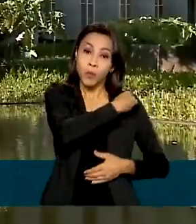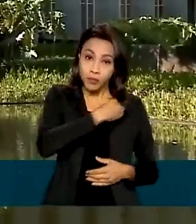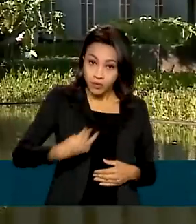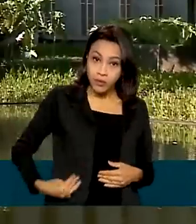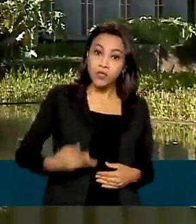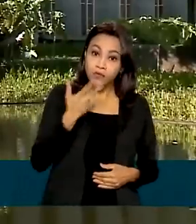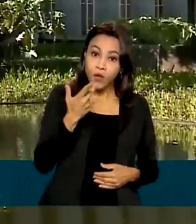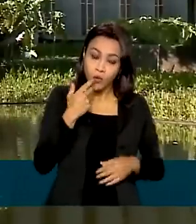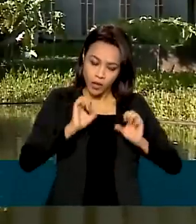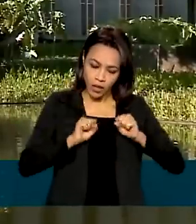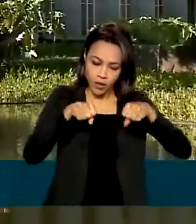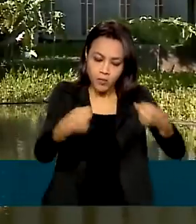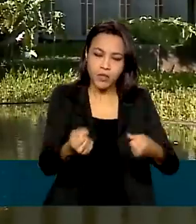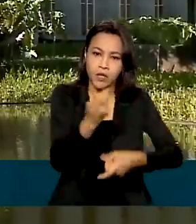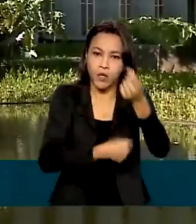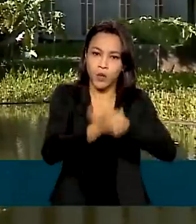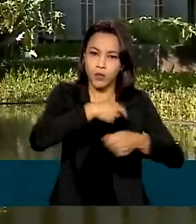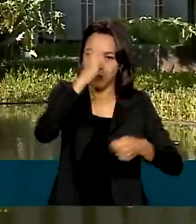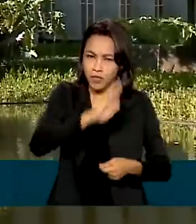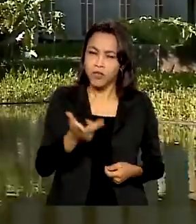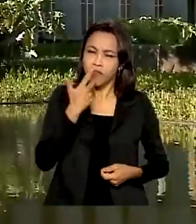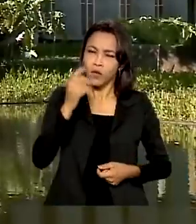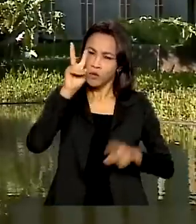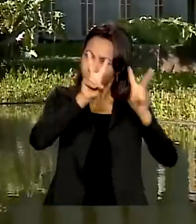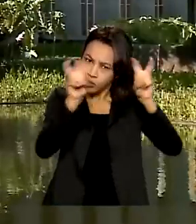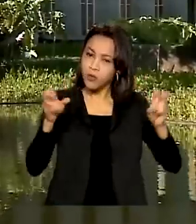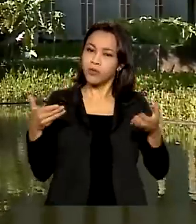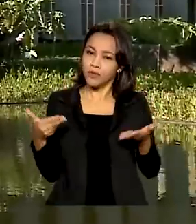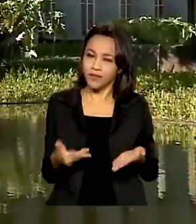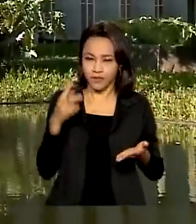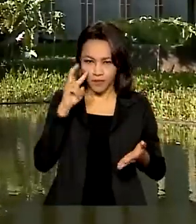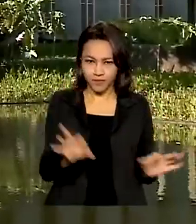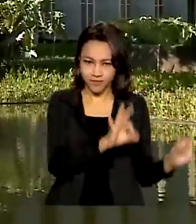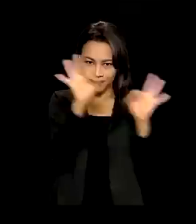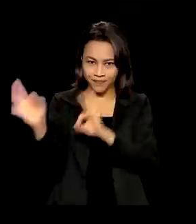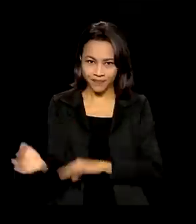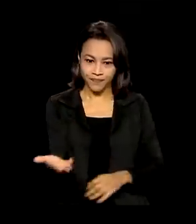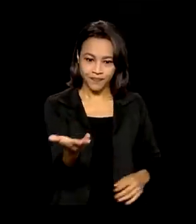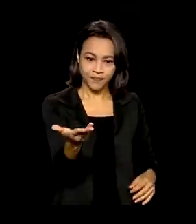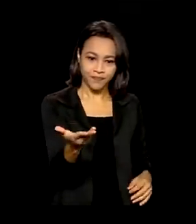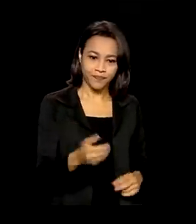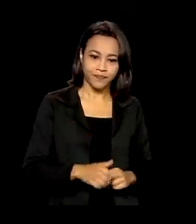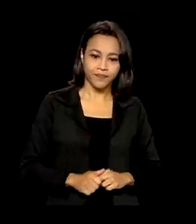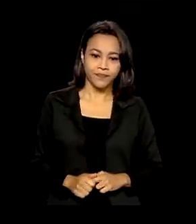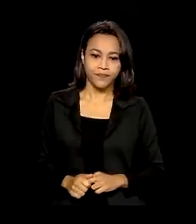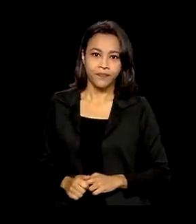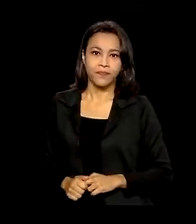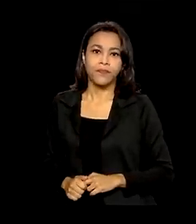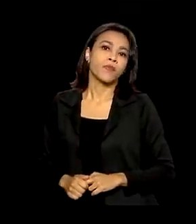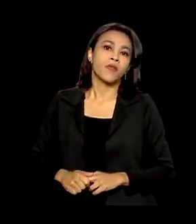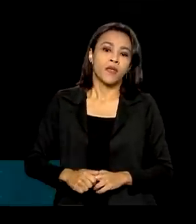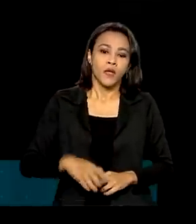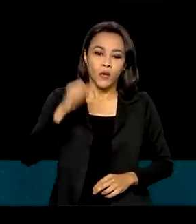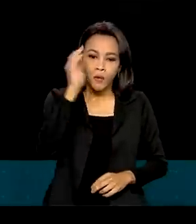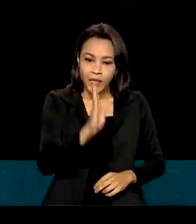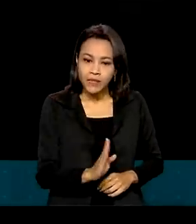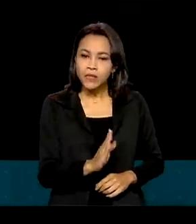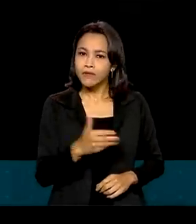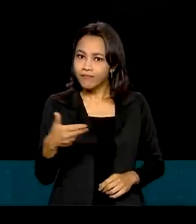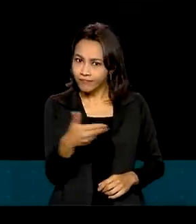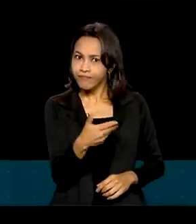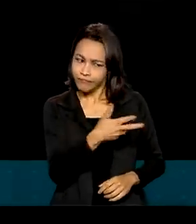da economia brasileira e também sobre o ingresso do Brasil na OCDE. Vamos assistir. O Brasil está condenado a crescer.